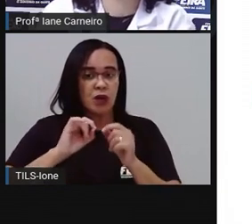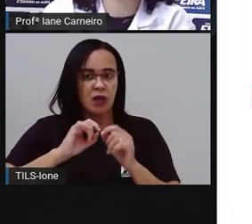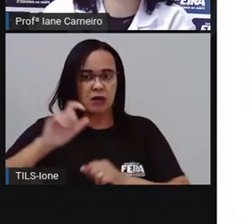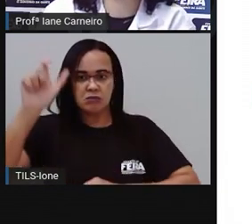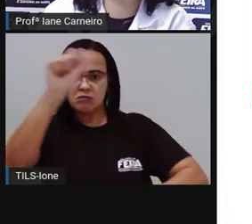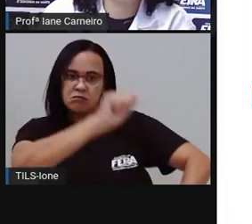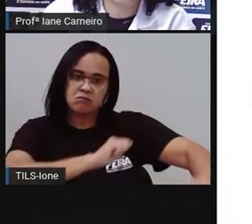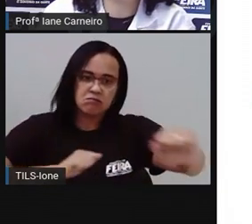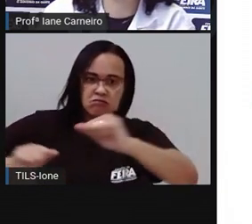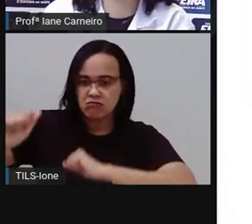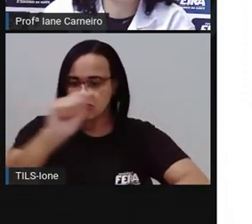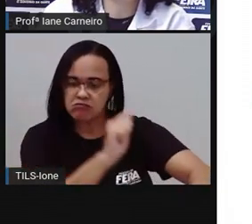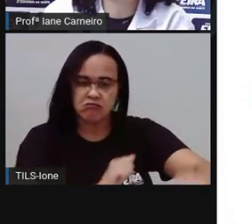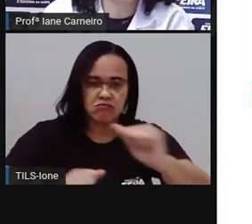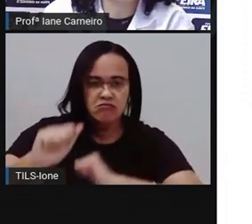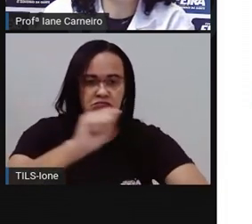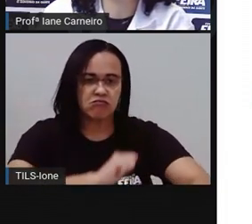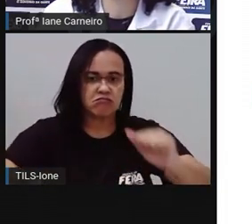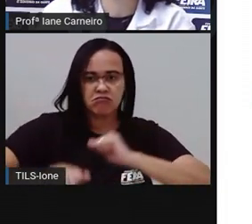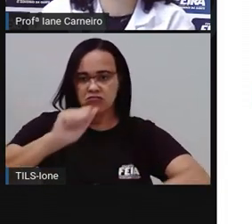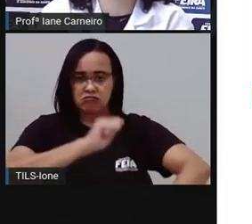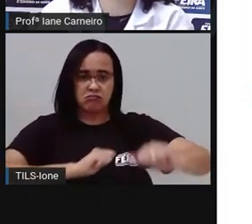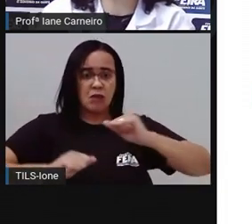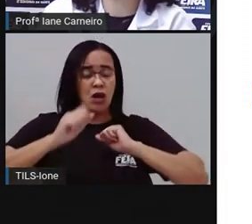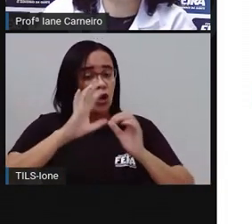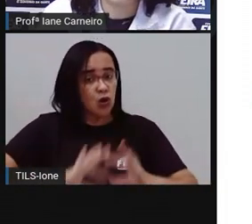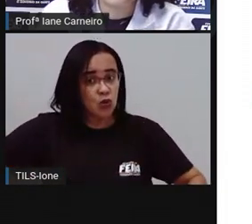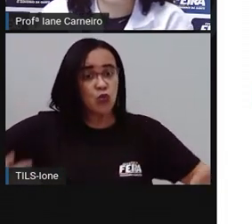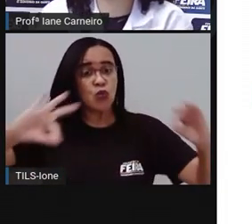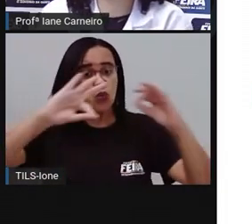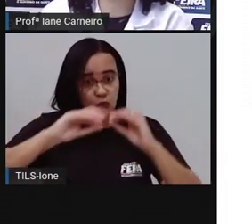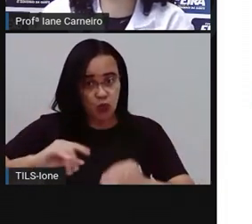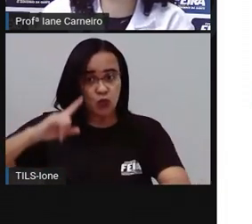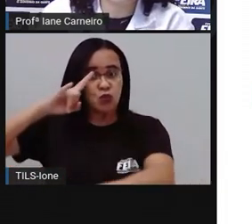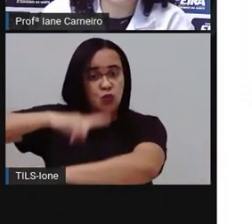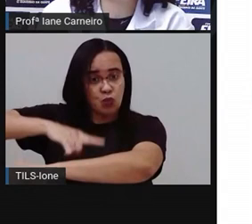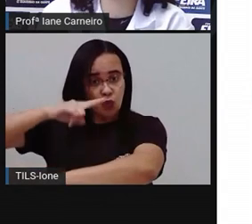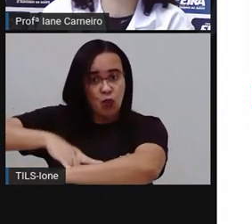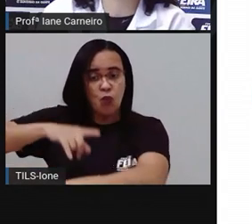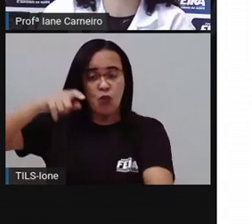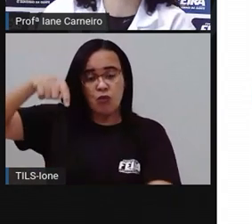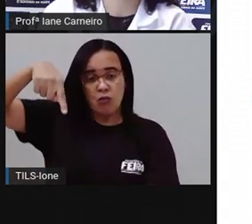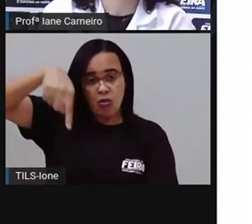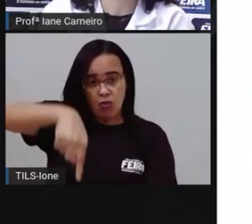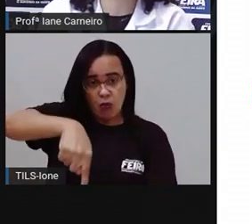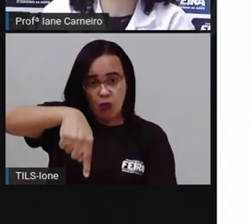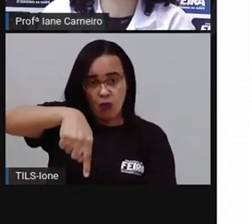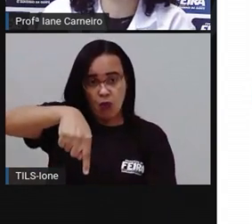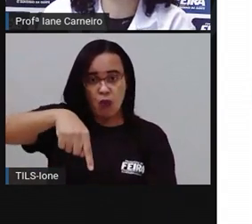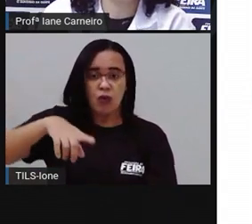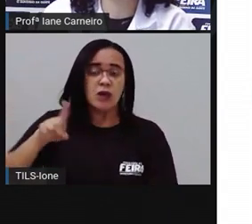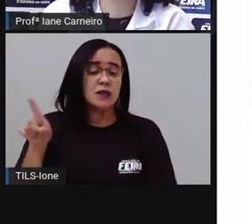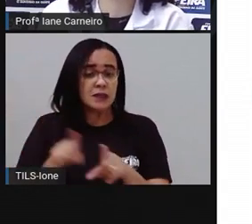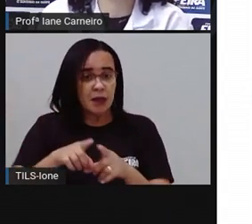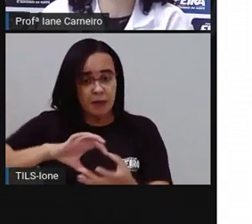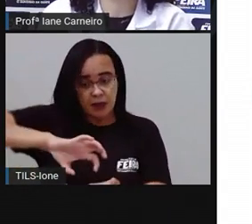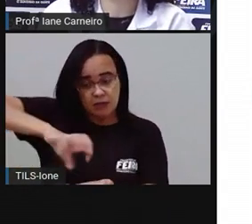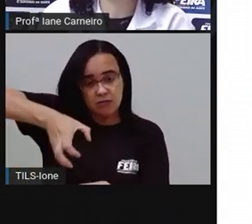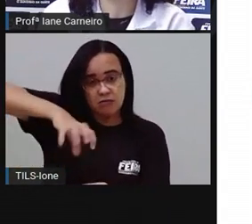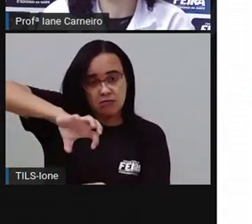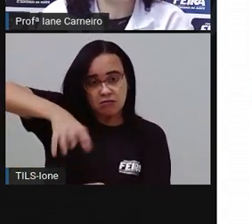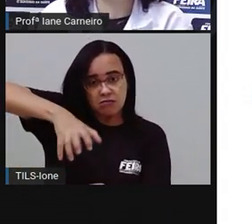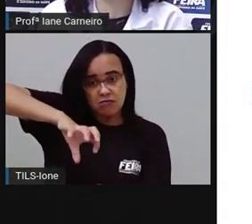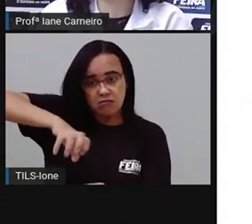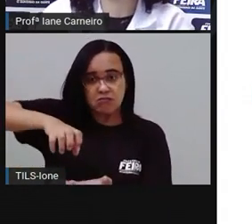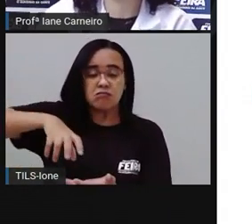correta do vaso, do assento, né? Do vaso sanitário, da descarga também, e das torneiras, né? E